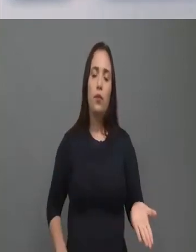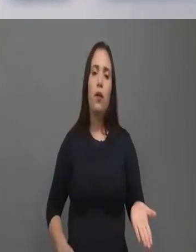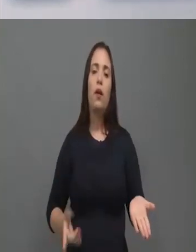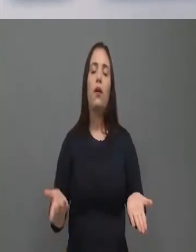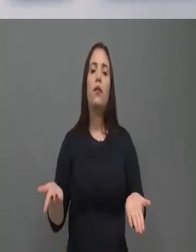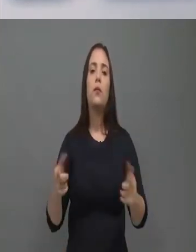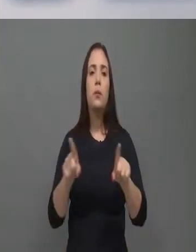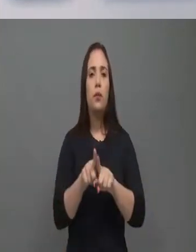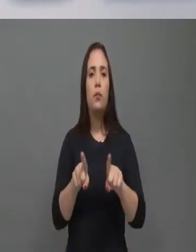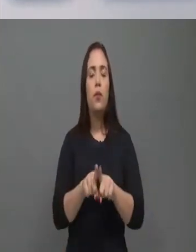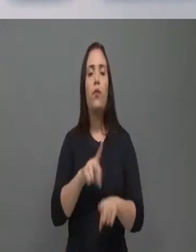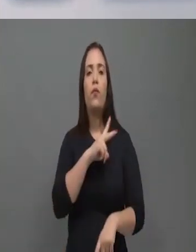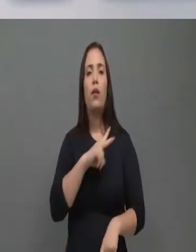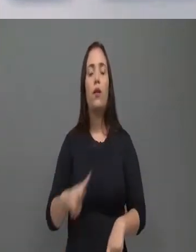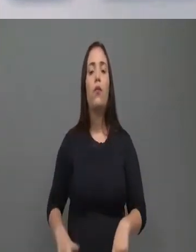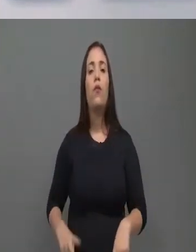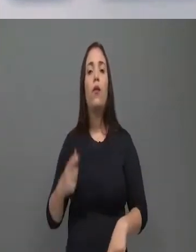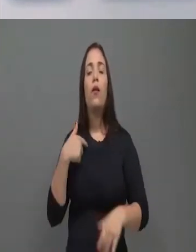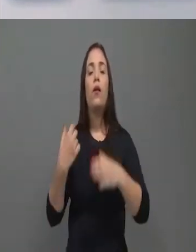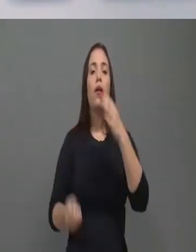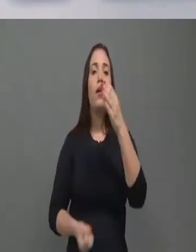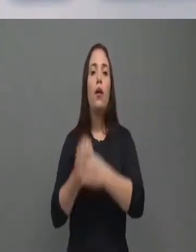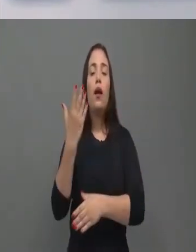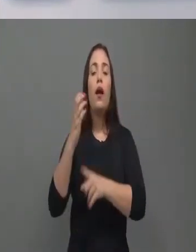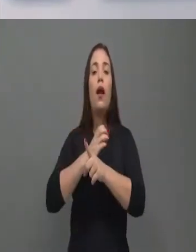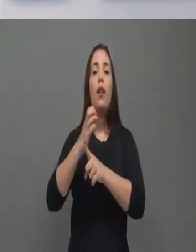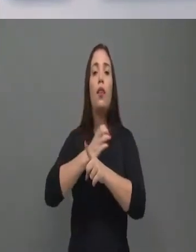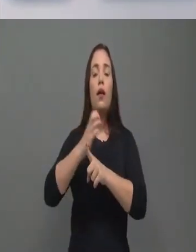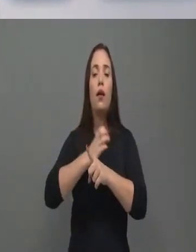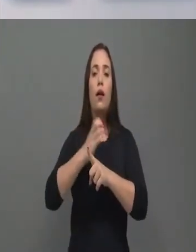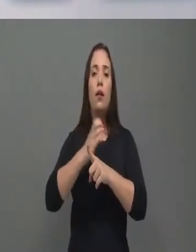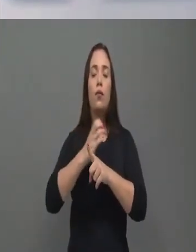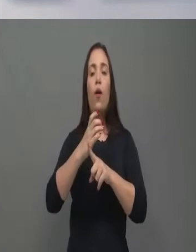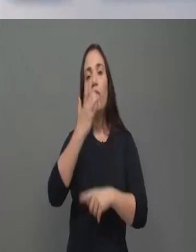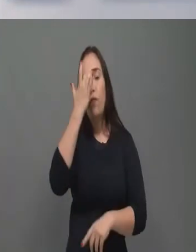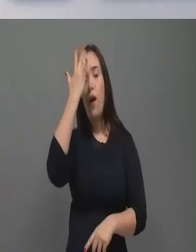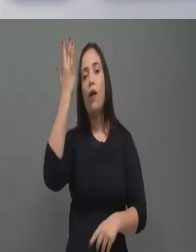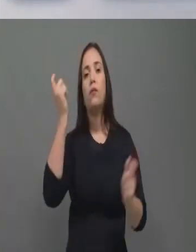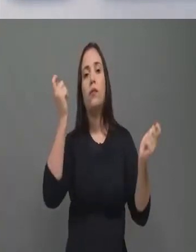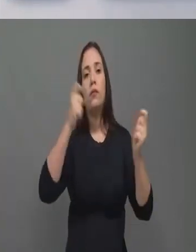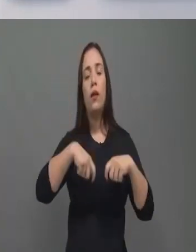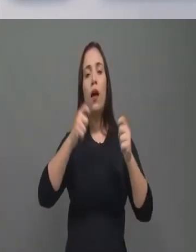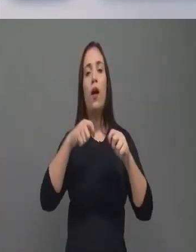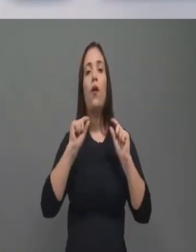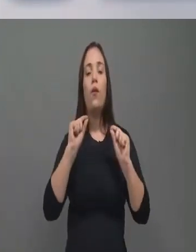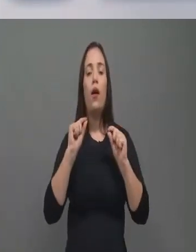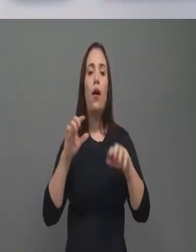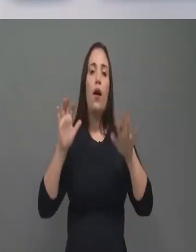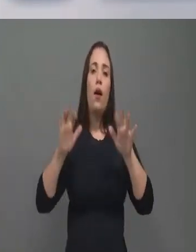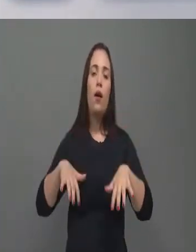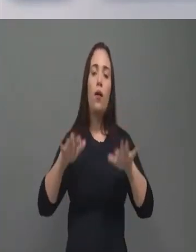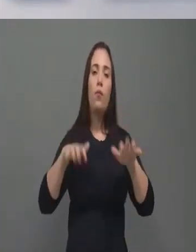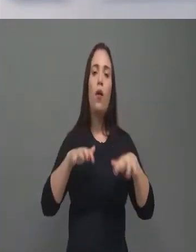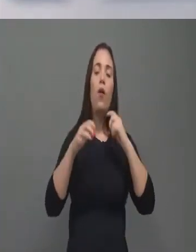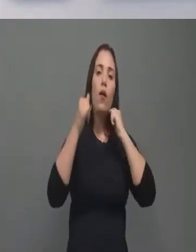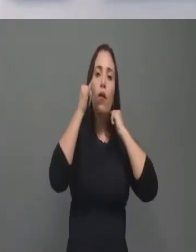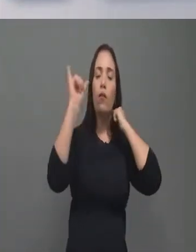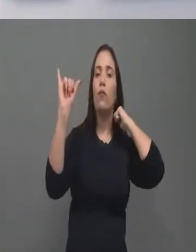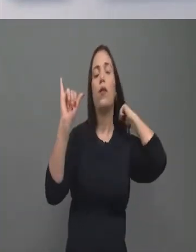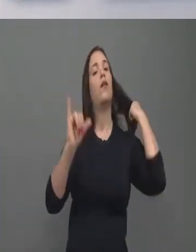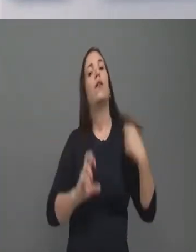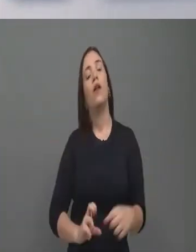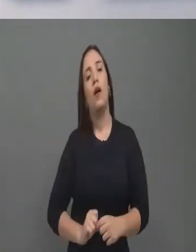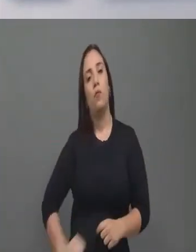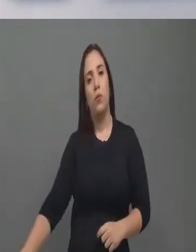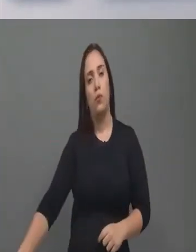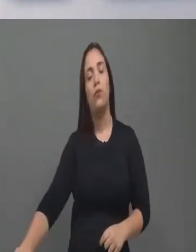como vereador, colocando no calendário oficial para facilitar a caminhada pela vida, quanto ao aborto, eu